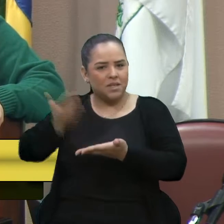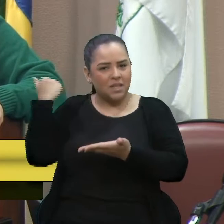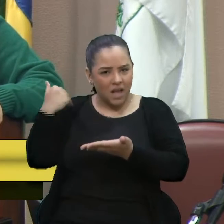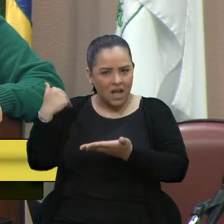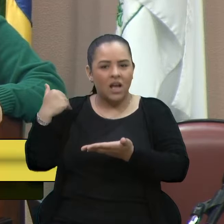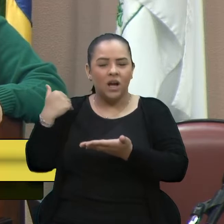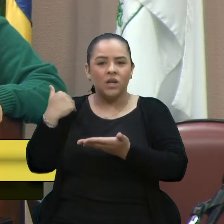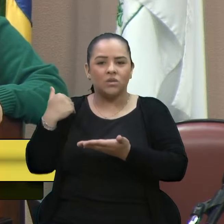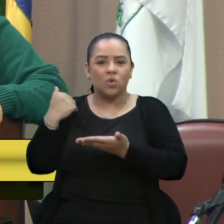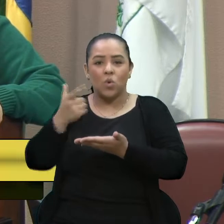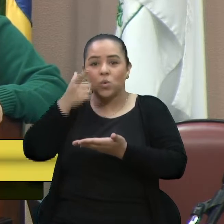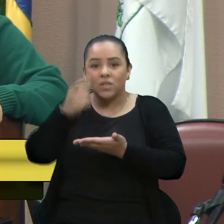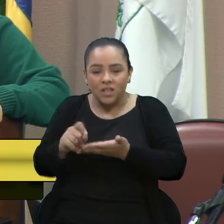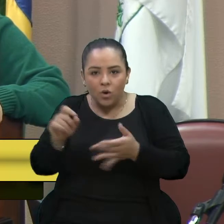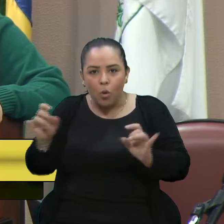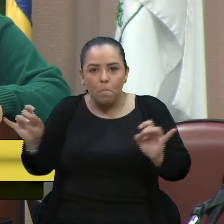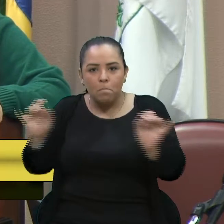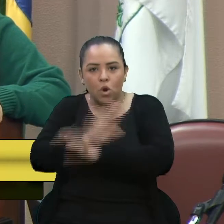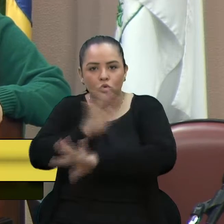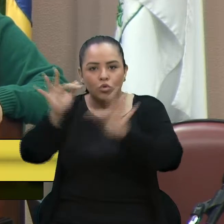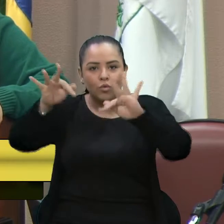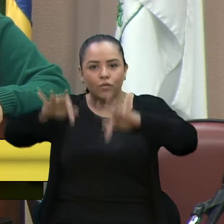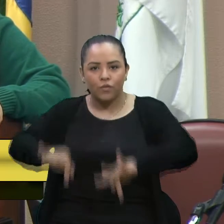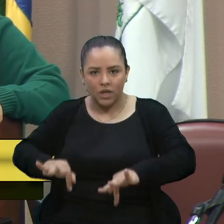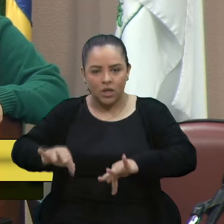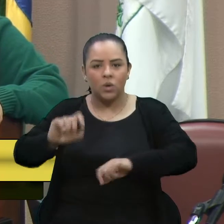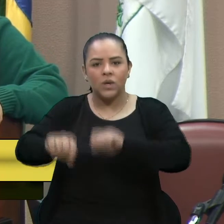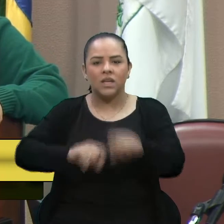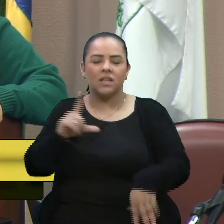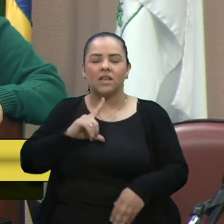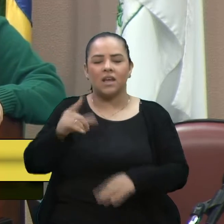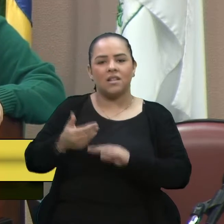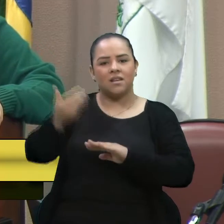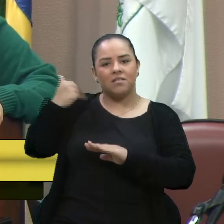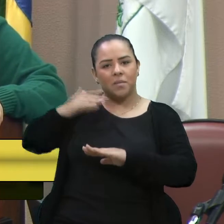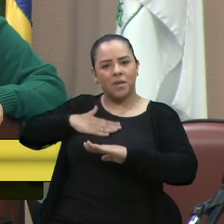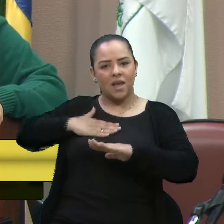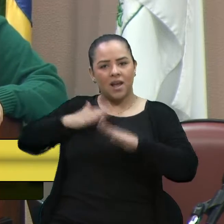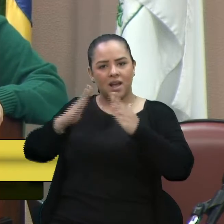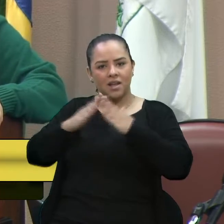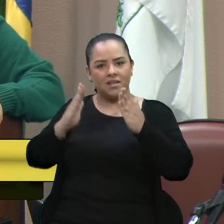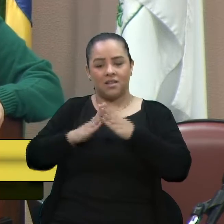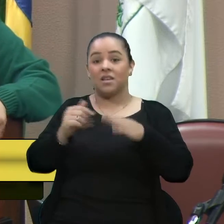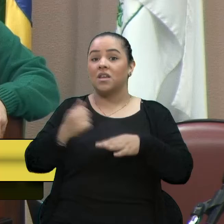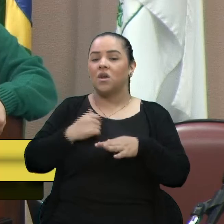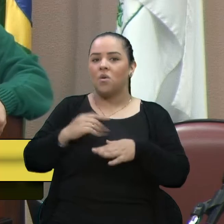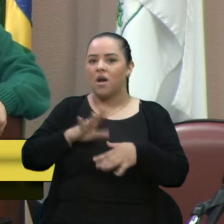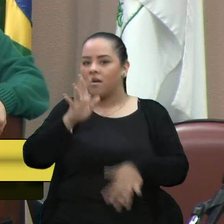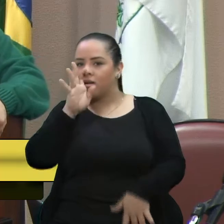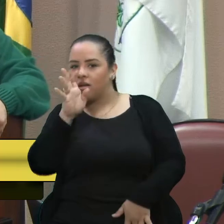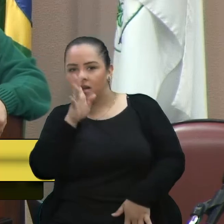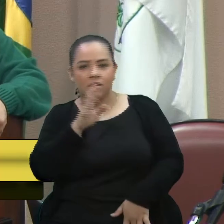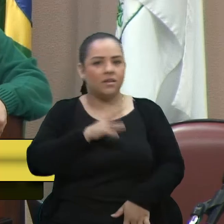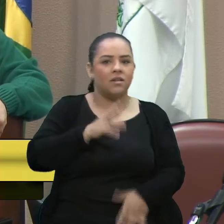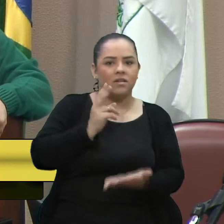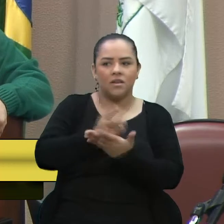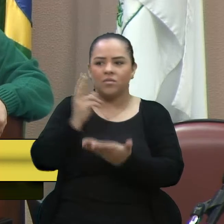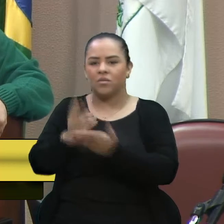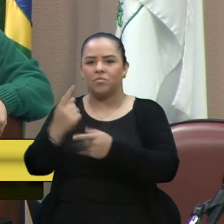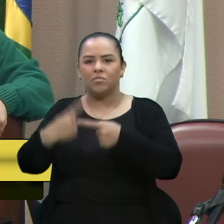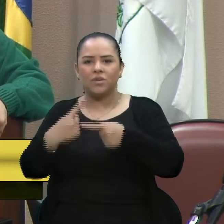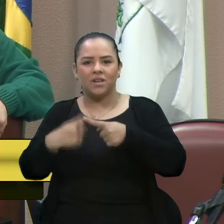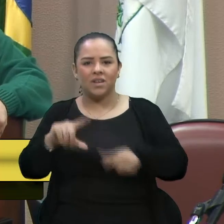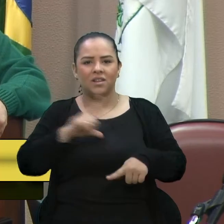que estava ali atrás da minha casa. Mas eu acompanho, porque eu moro no entorno. Então o pessoal que ficava ali embaixo na